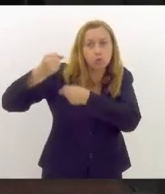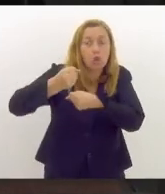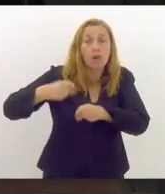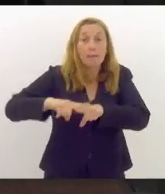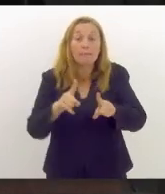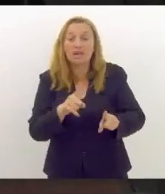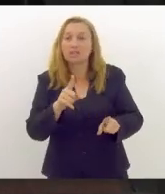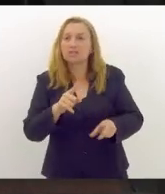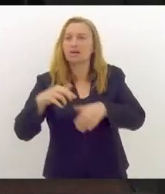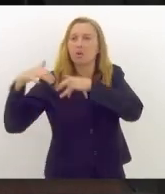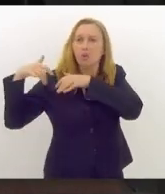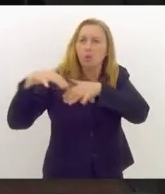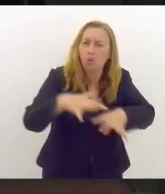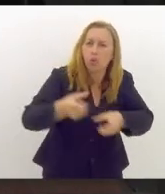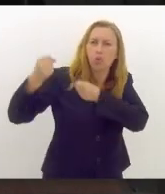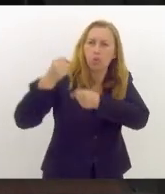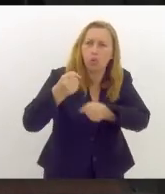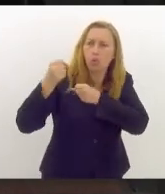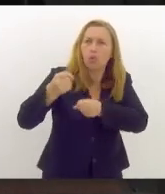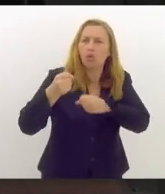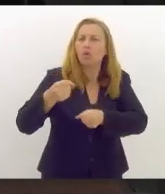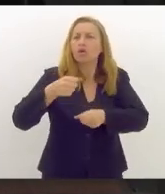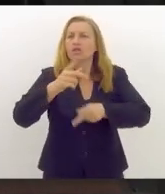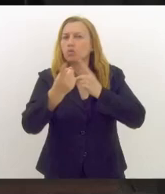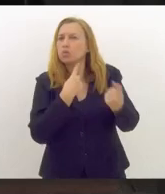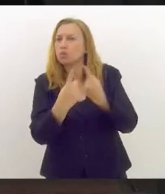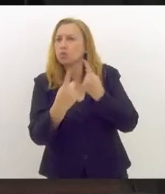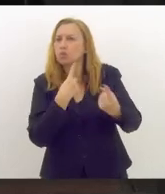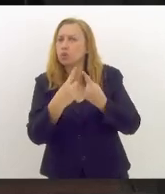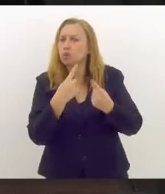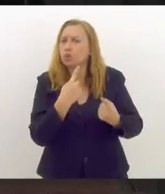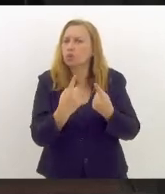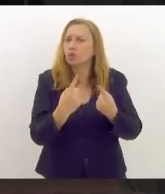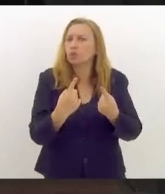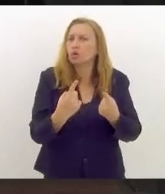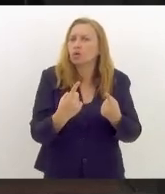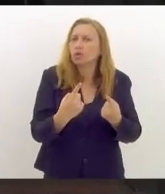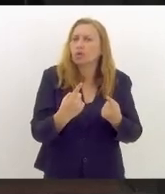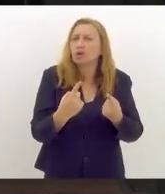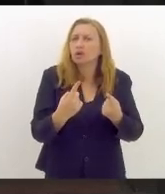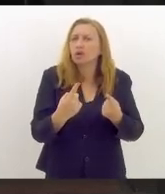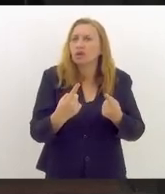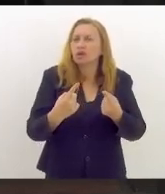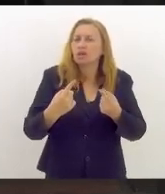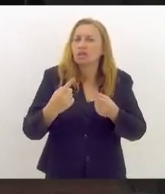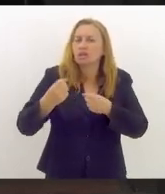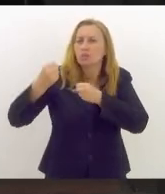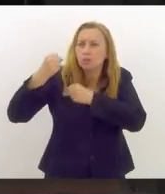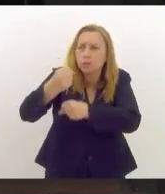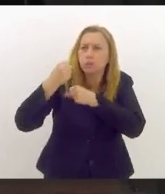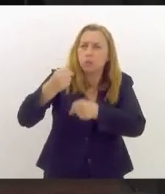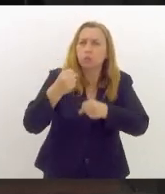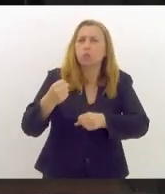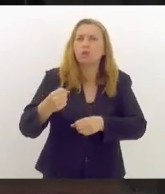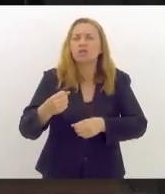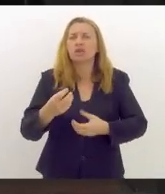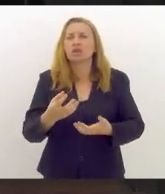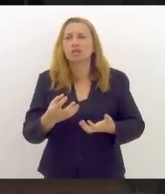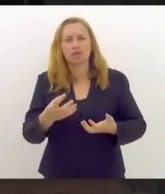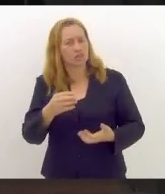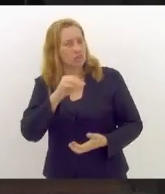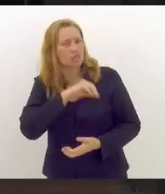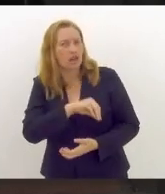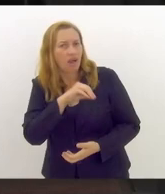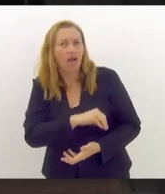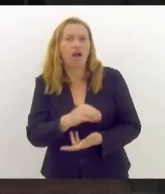populares nas vias públicas são manifestações reivindicatórias em defesa de salários, em defesa